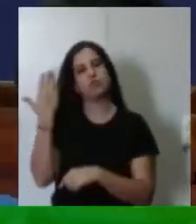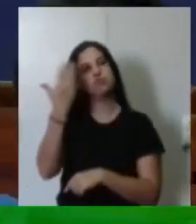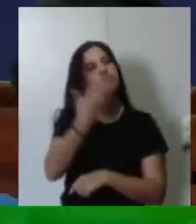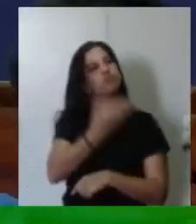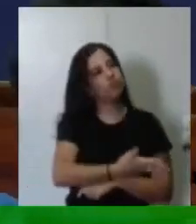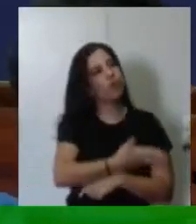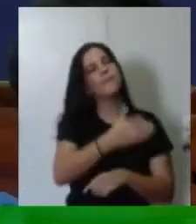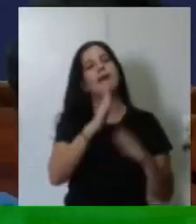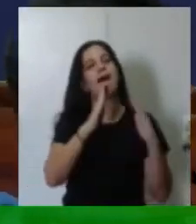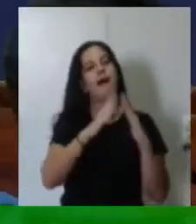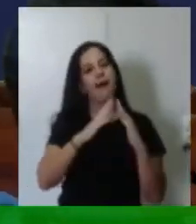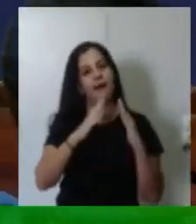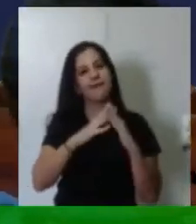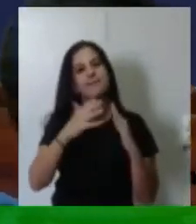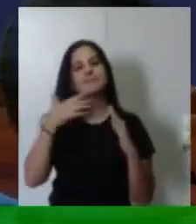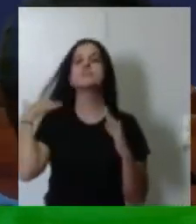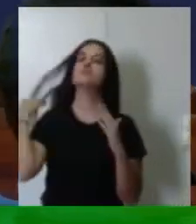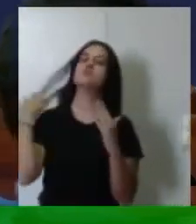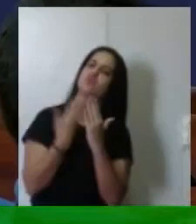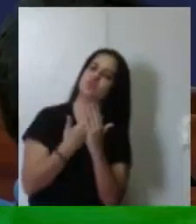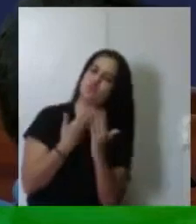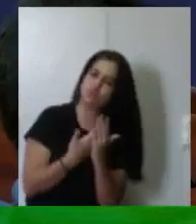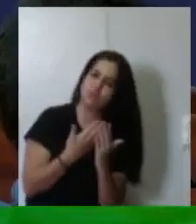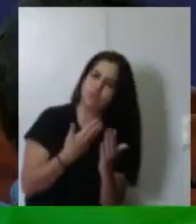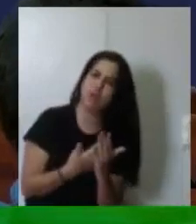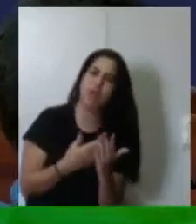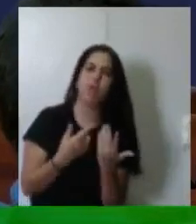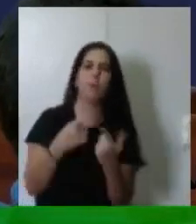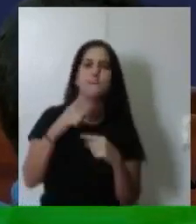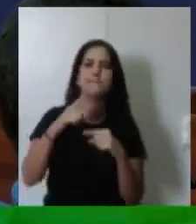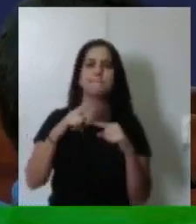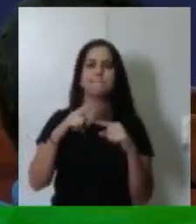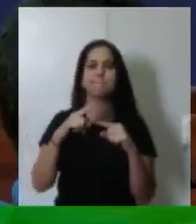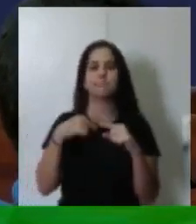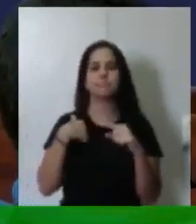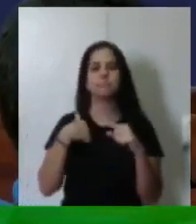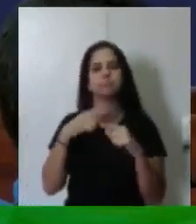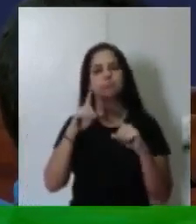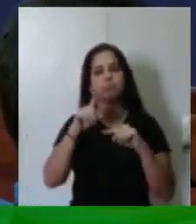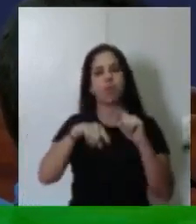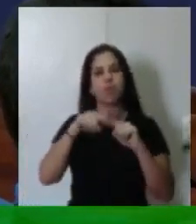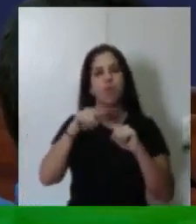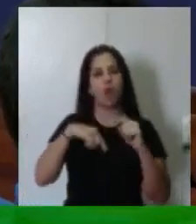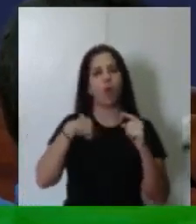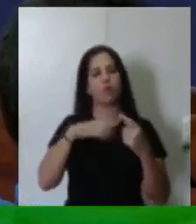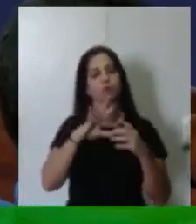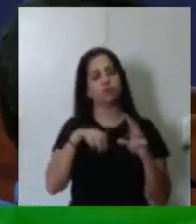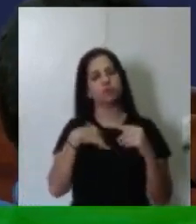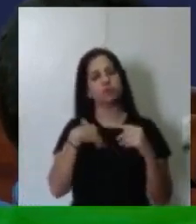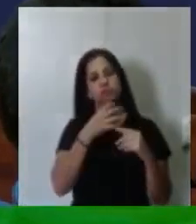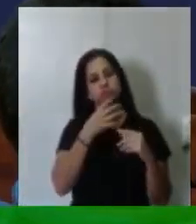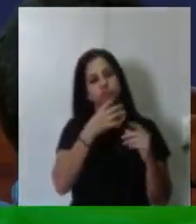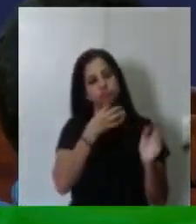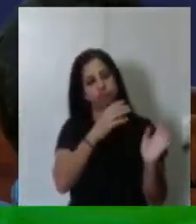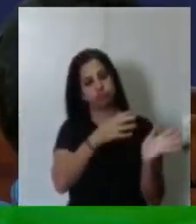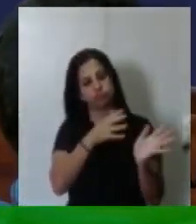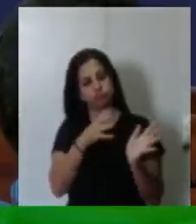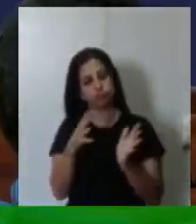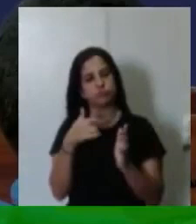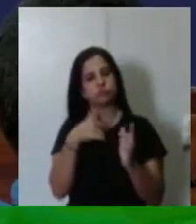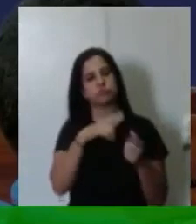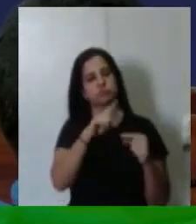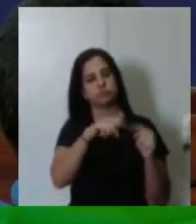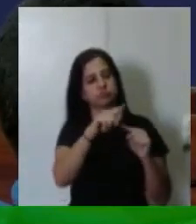os equipamentos que eu tinha descarregado e no dia do teste só tinha uma vaga em cada setor. Os outros